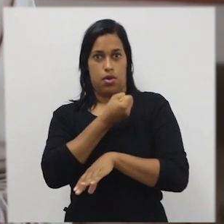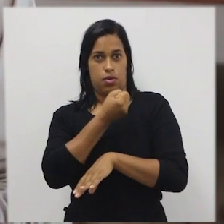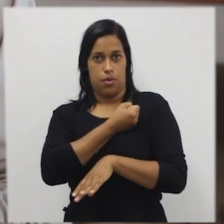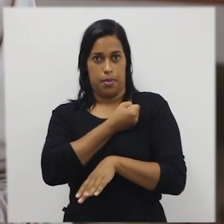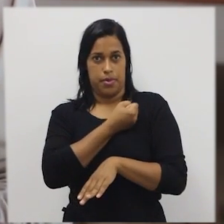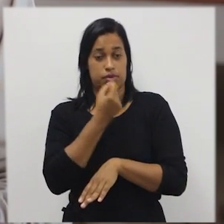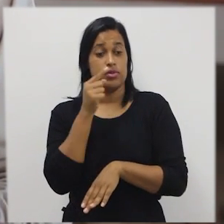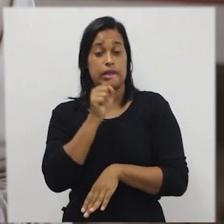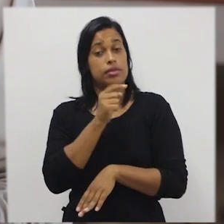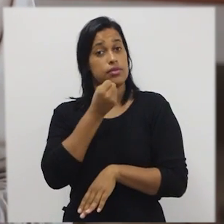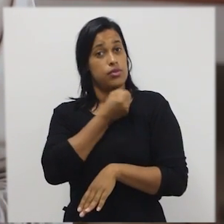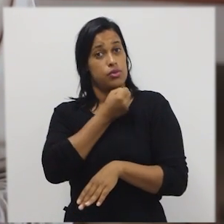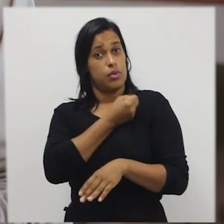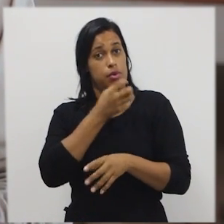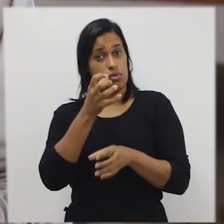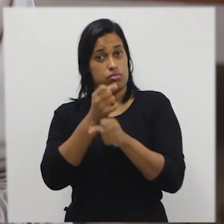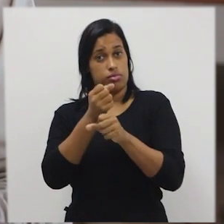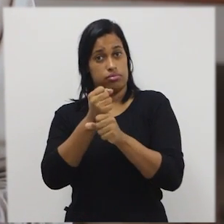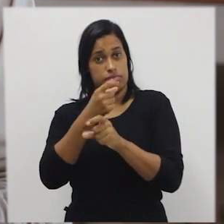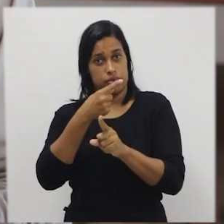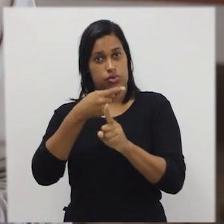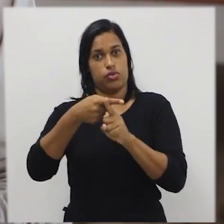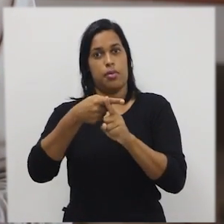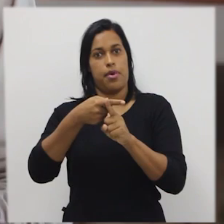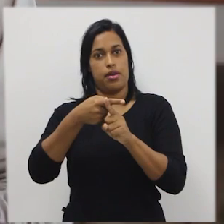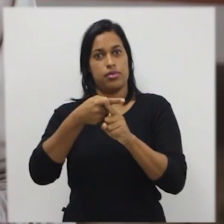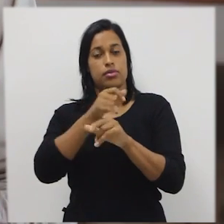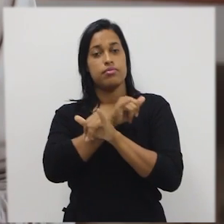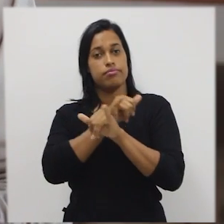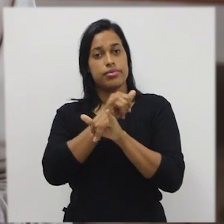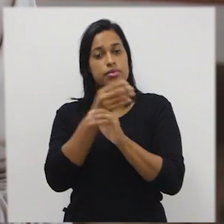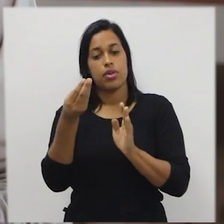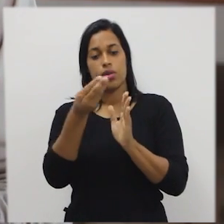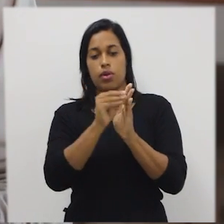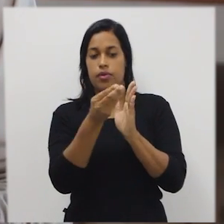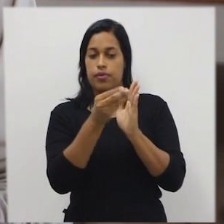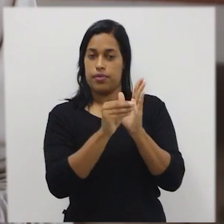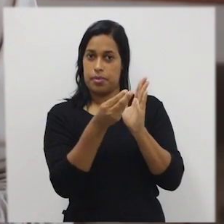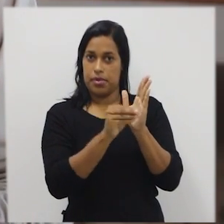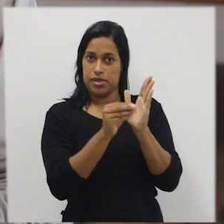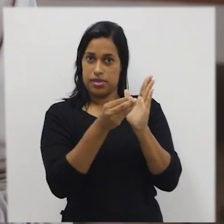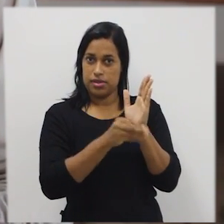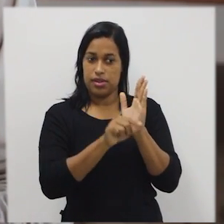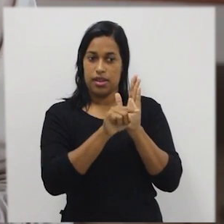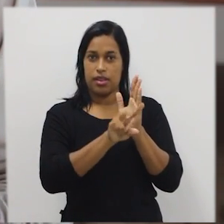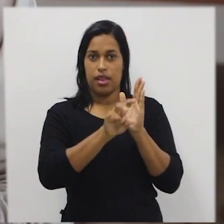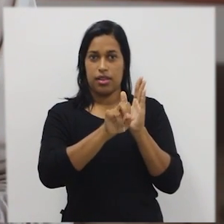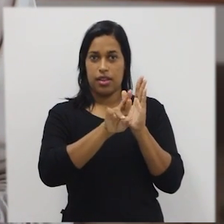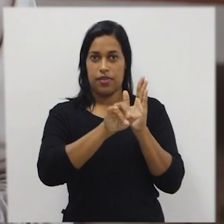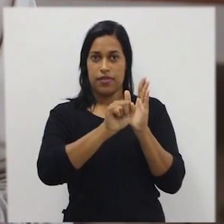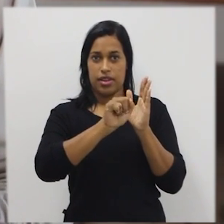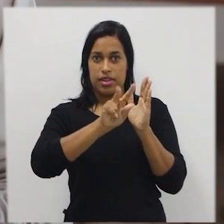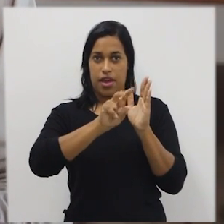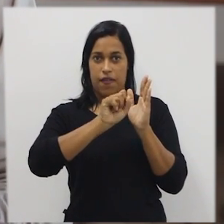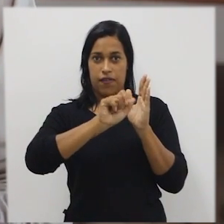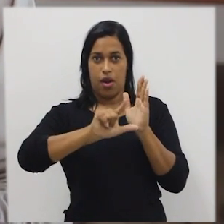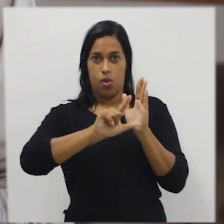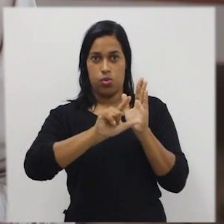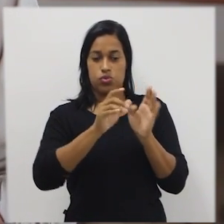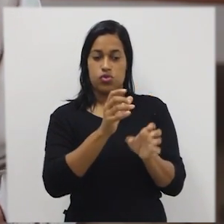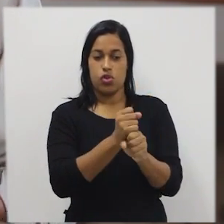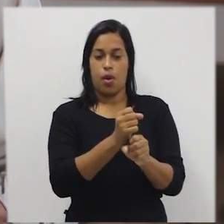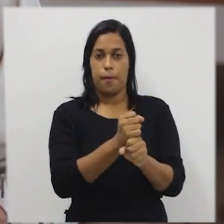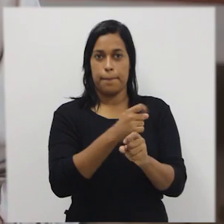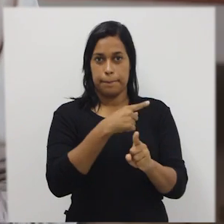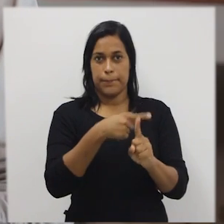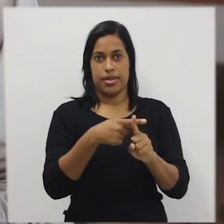Esses números estão sendo somados e armazenados na variável soma e, por fim,